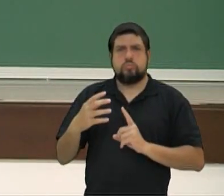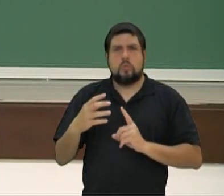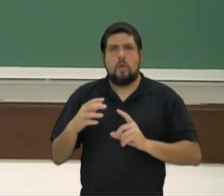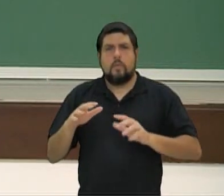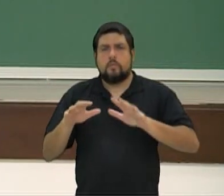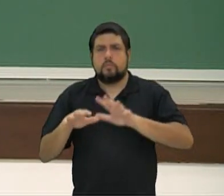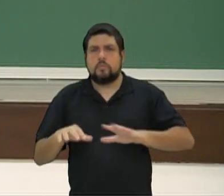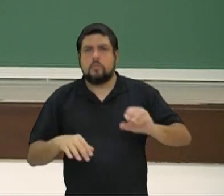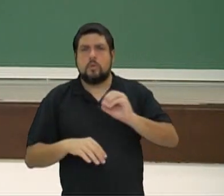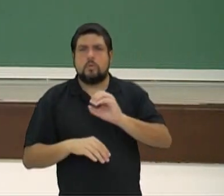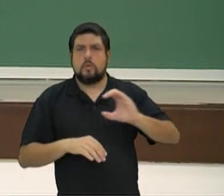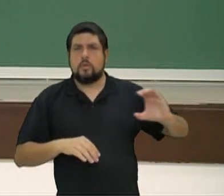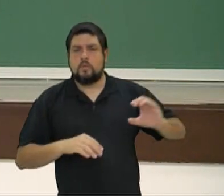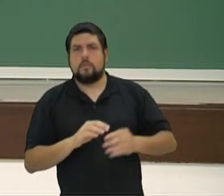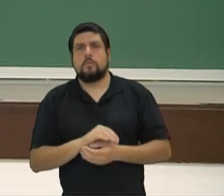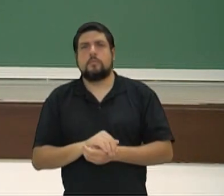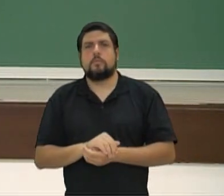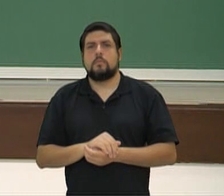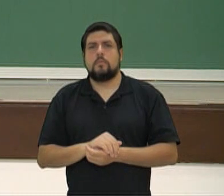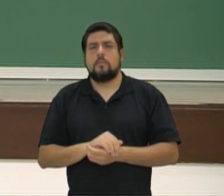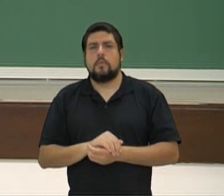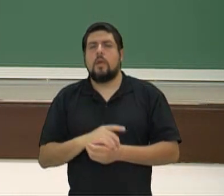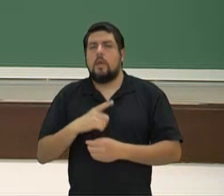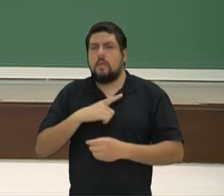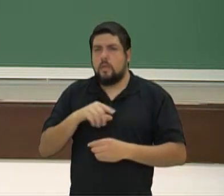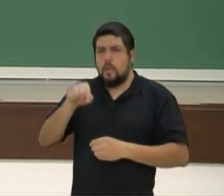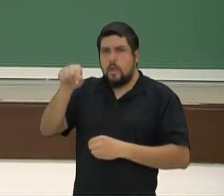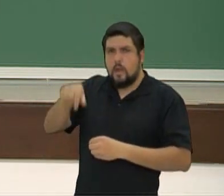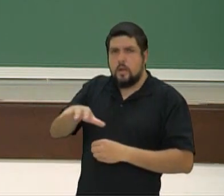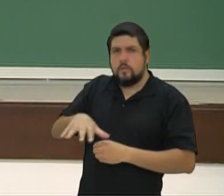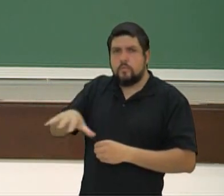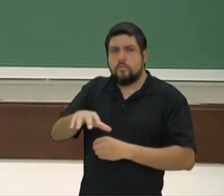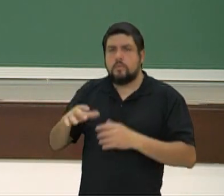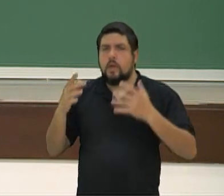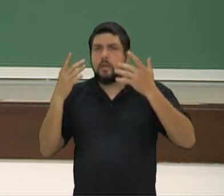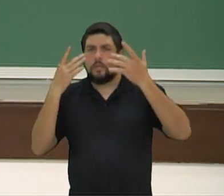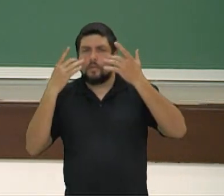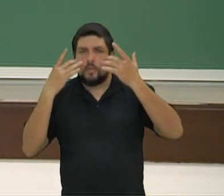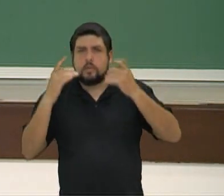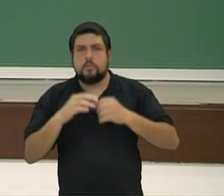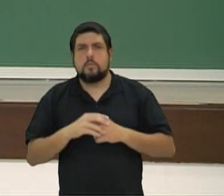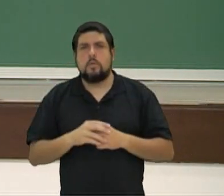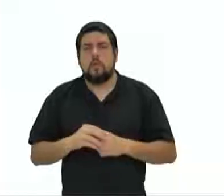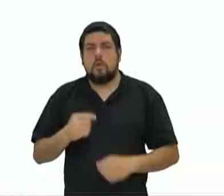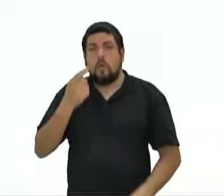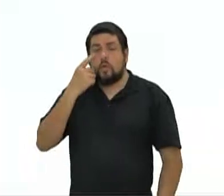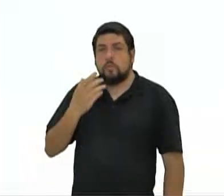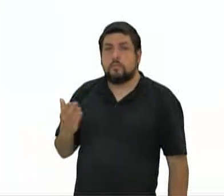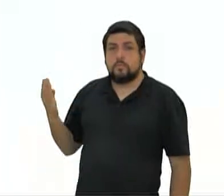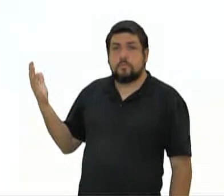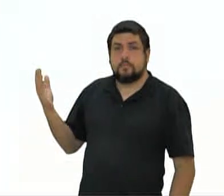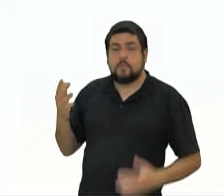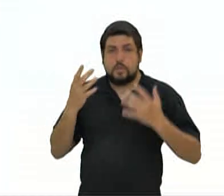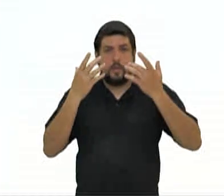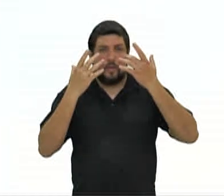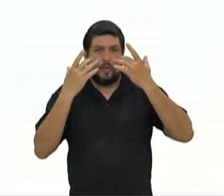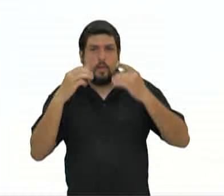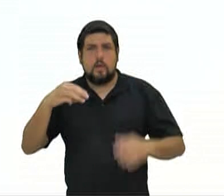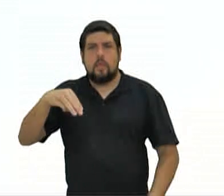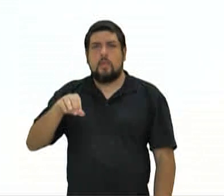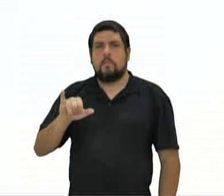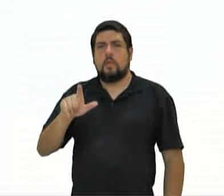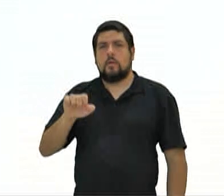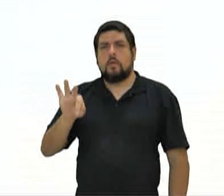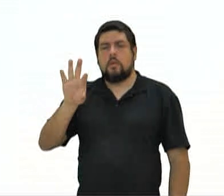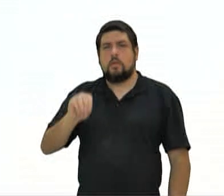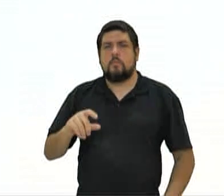filosofia, você vê na origem do teatro na Grécia. Não por acaso eu trouxe para vocês aqui Ruínas do Teatro e Mileto. Na Grécia, foto